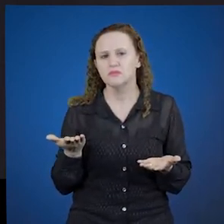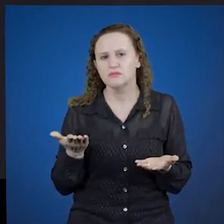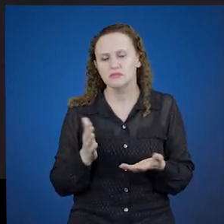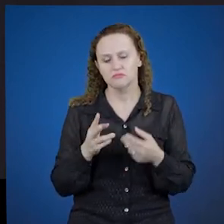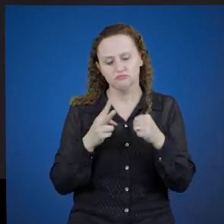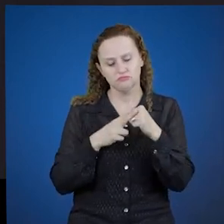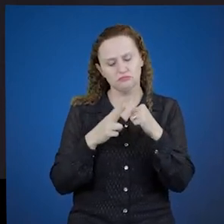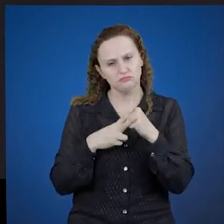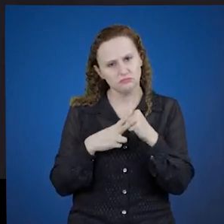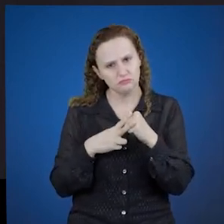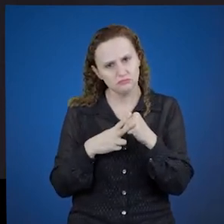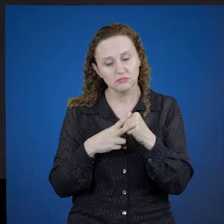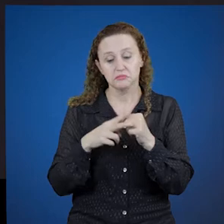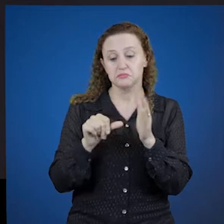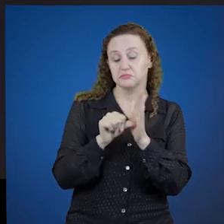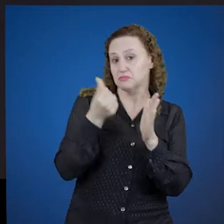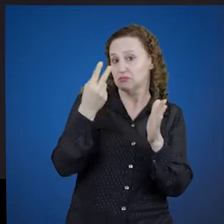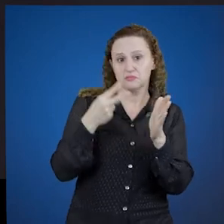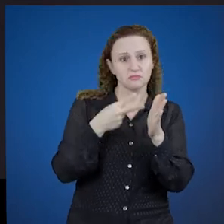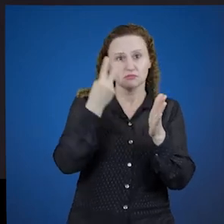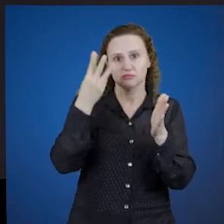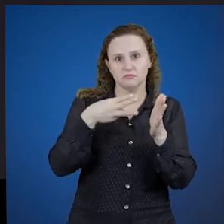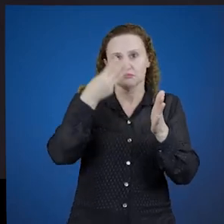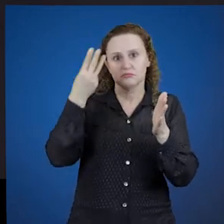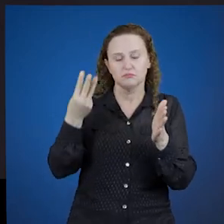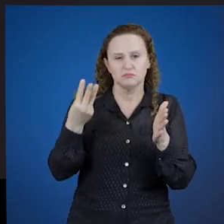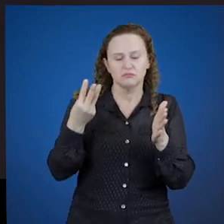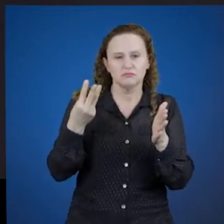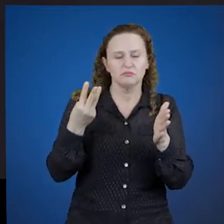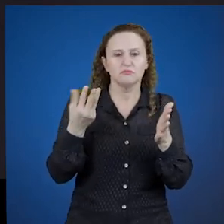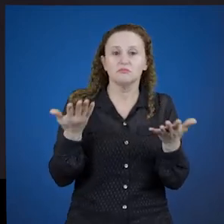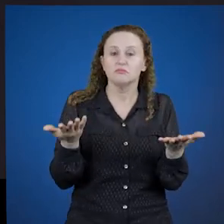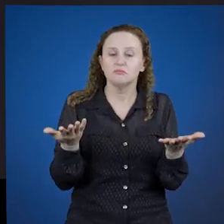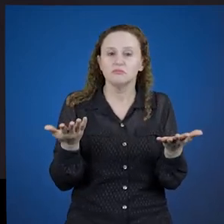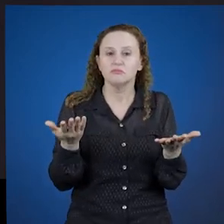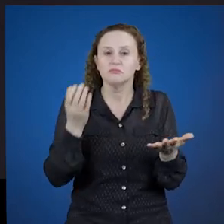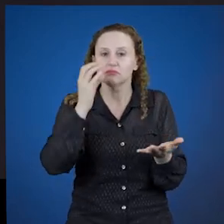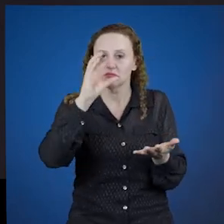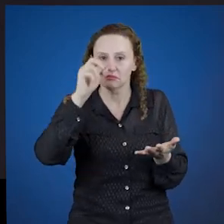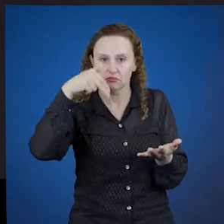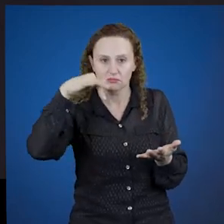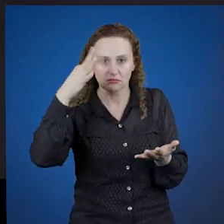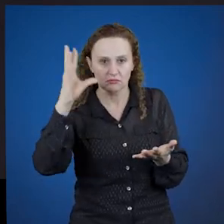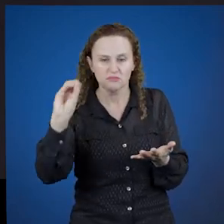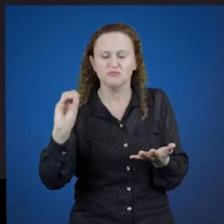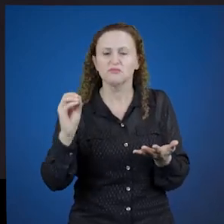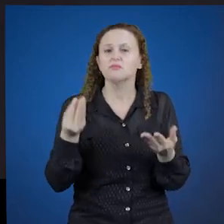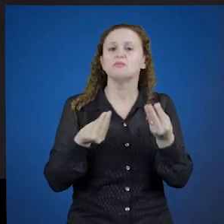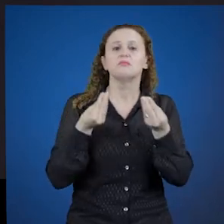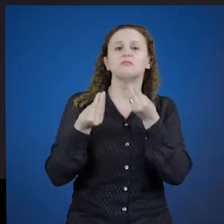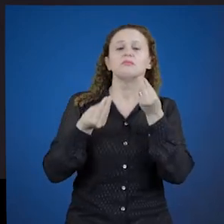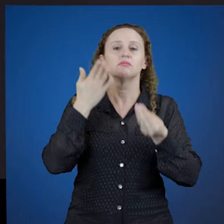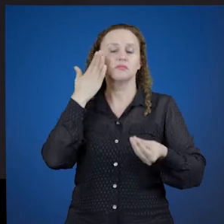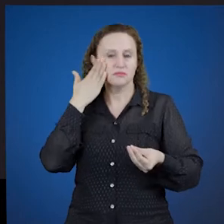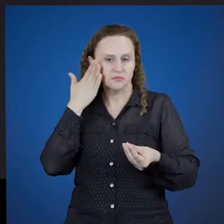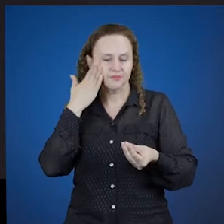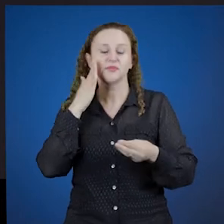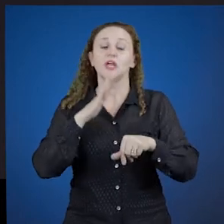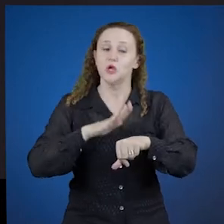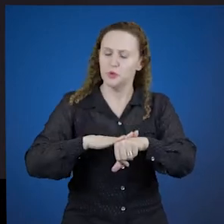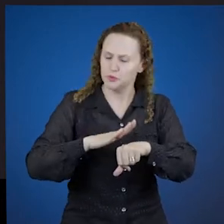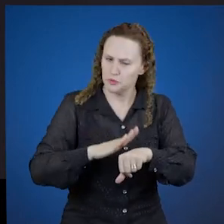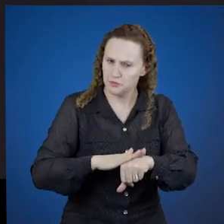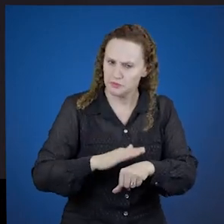um verbo é de segunda ou de terceira conjugação? Também, no momento oportuno,